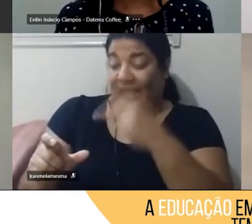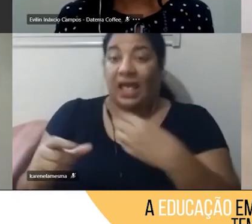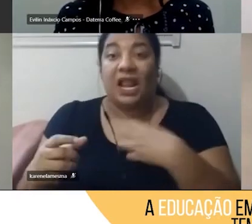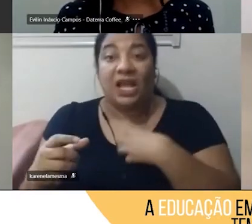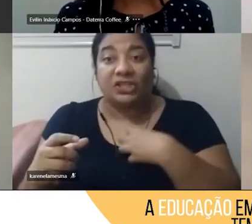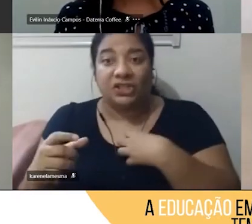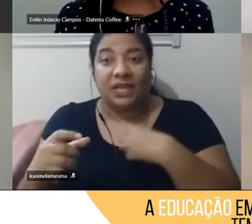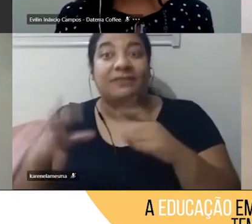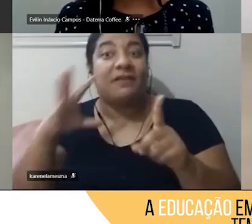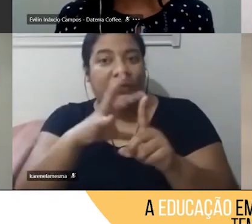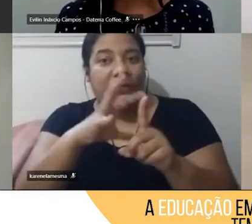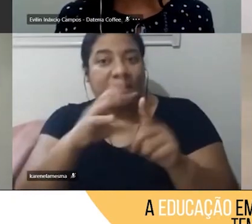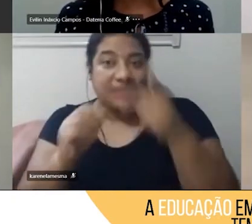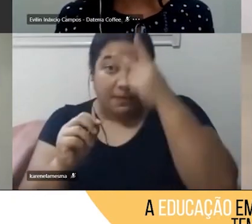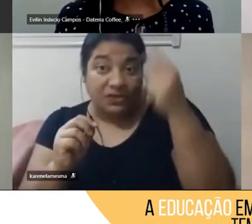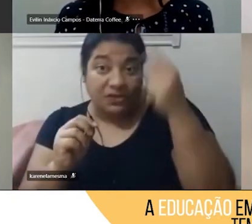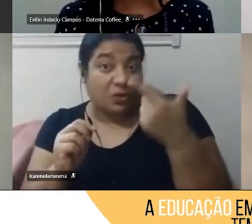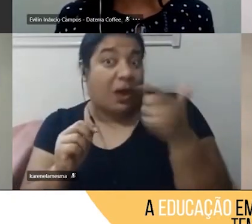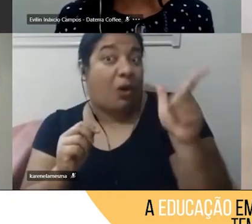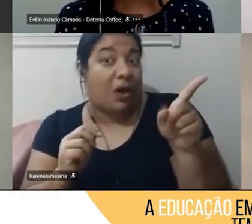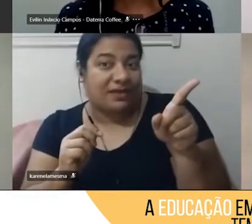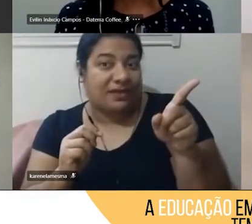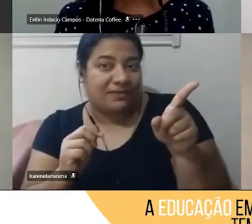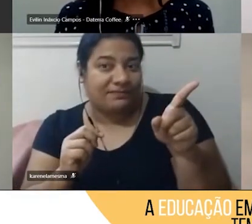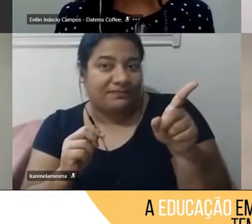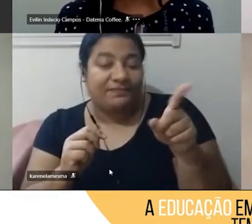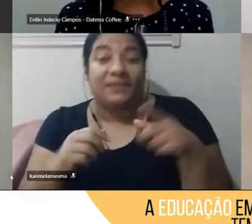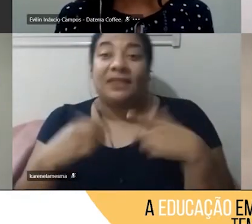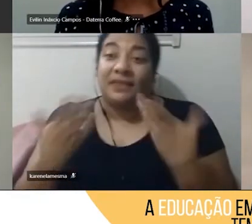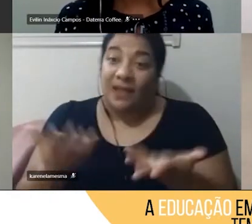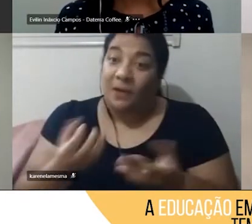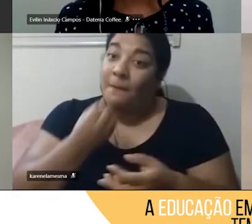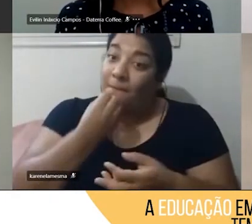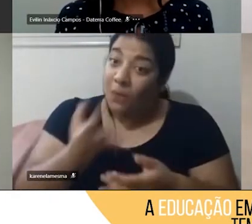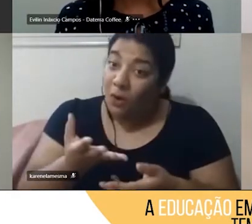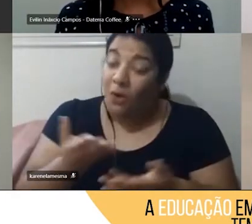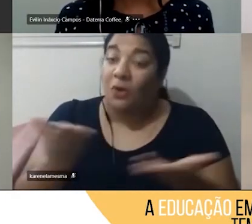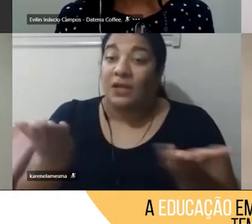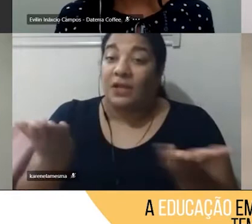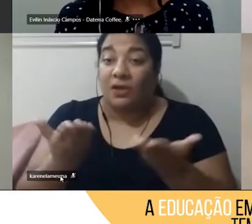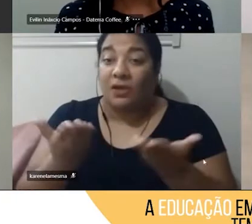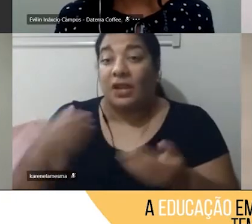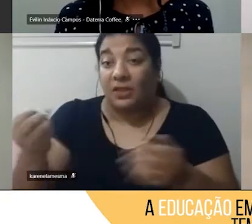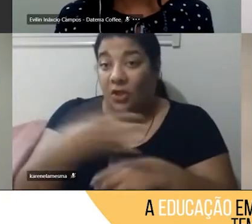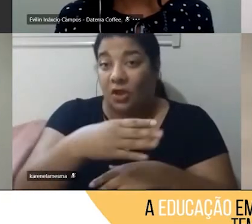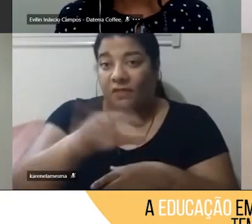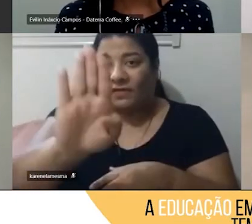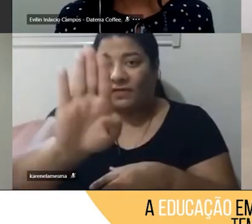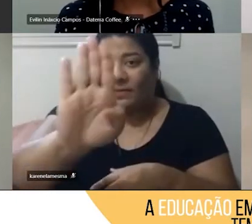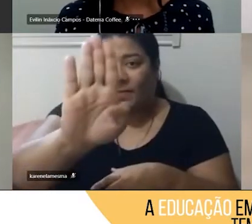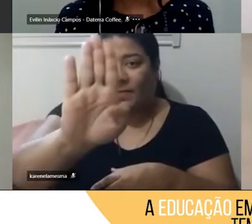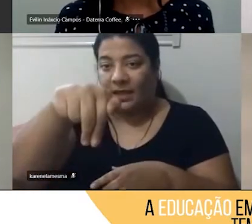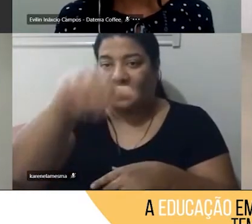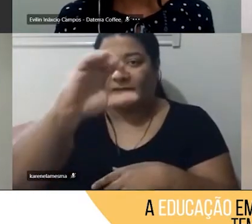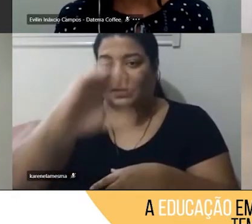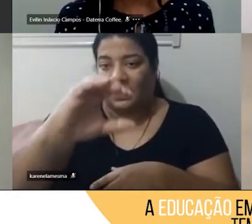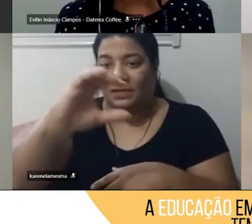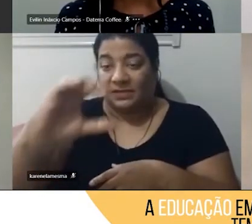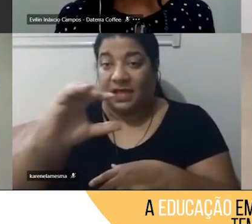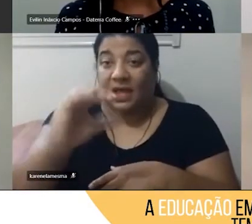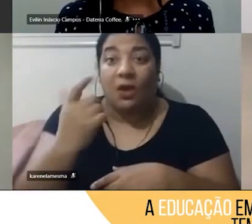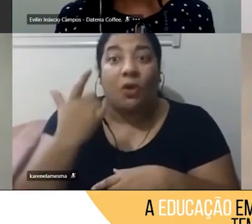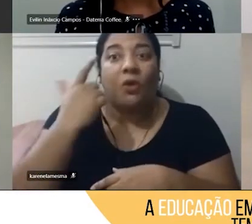E ainda bem que a gente, agora com a nova BNCC, consegue pensar nisso de uma forma